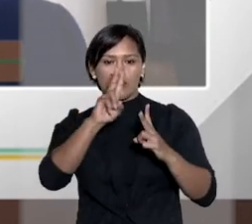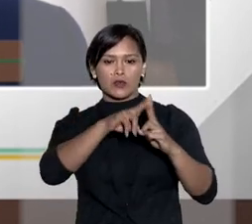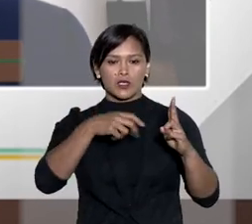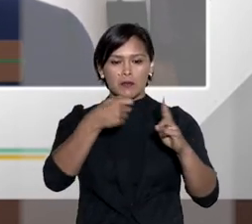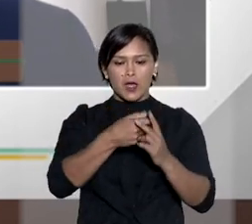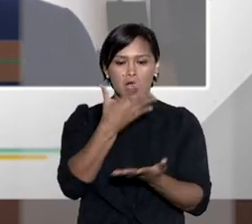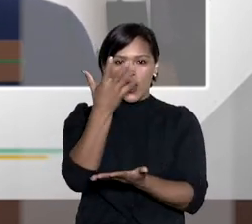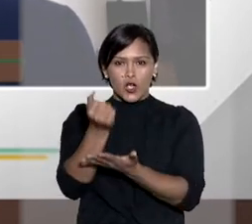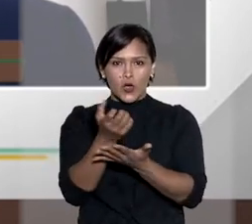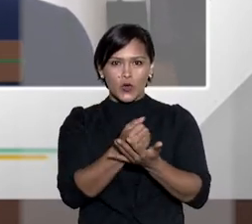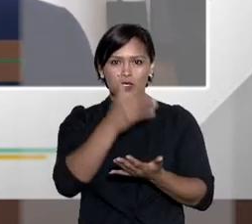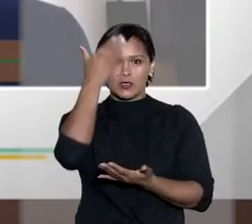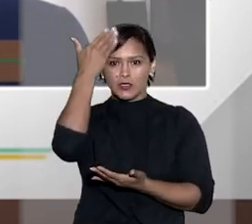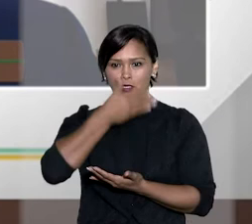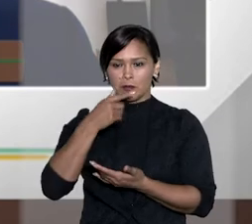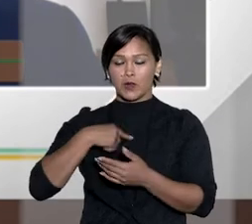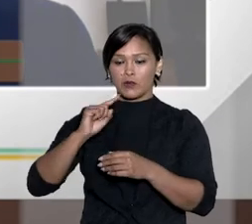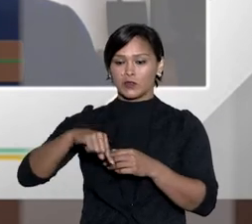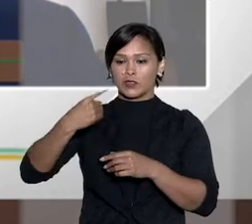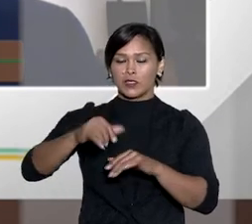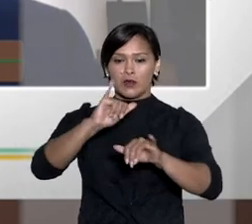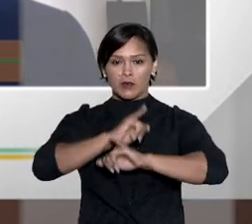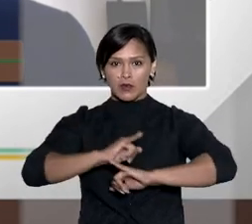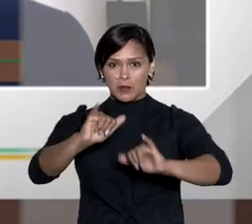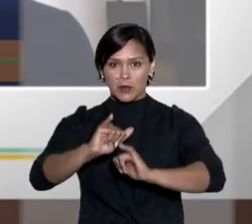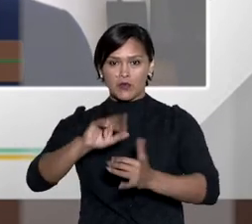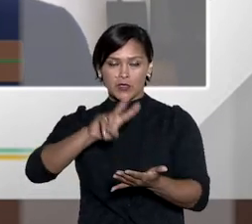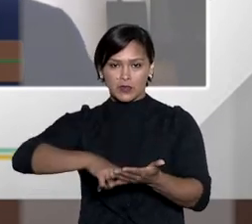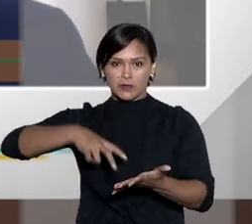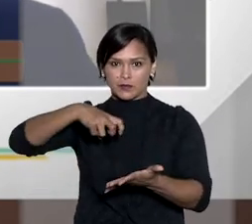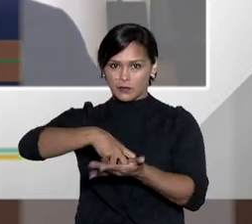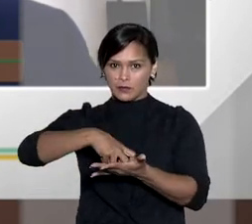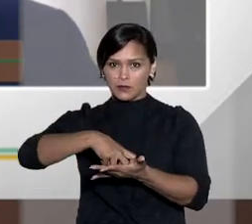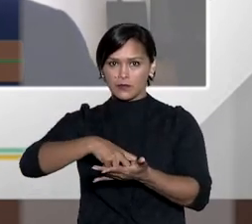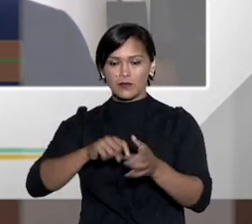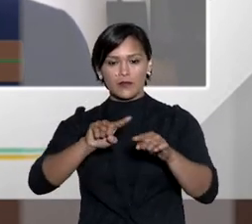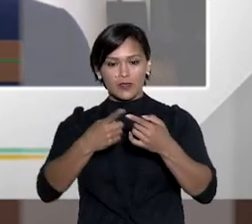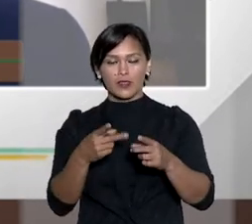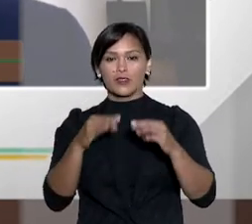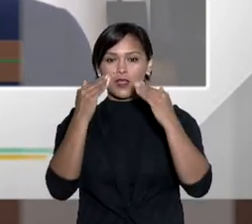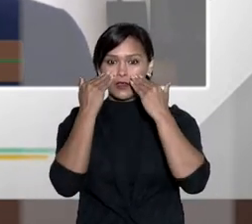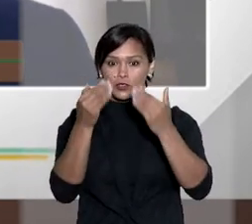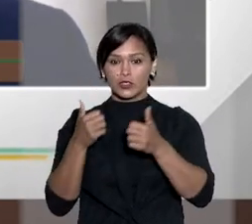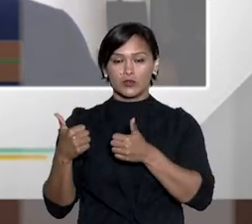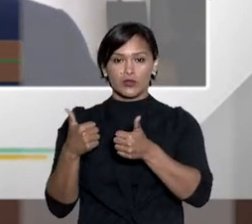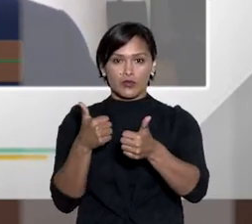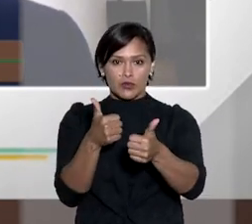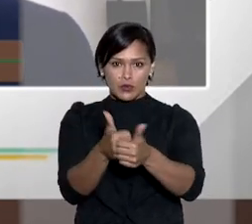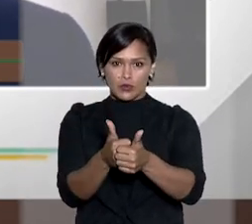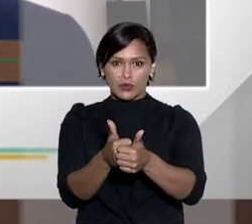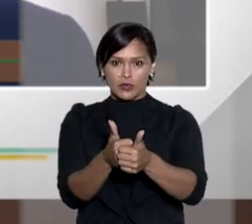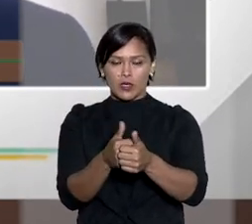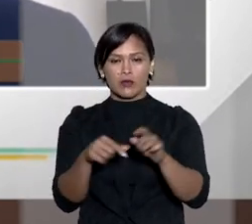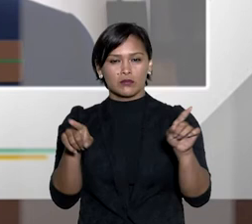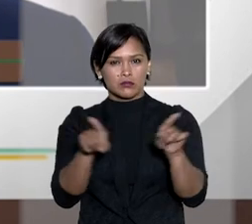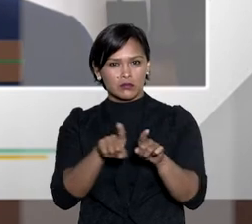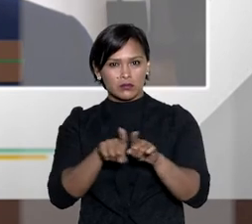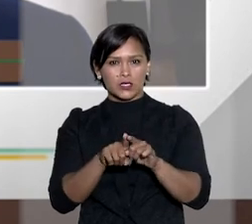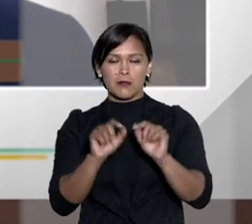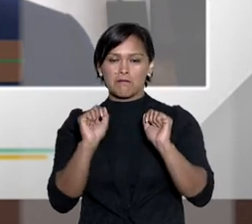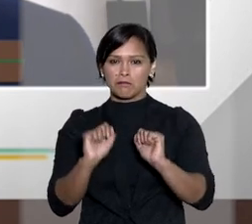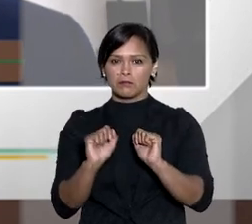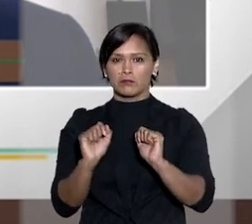escrita ou oral serão ouvidas as partes escolhas as provas em seguida proferida a sentença